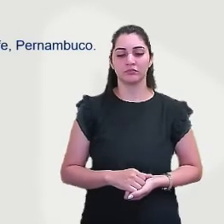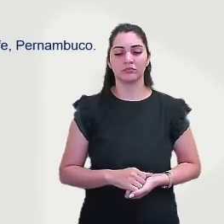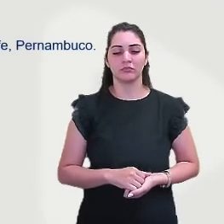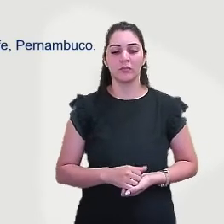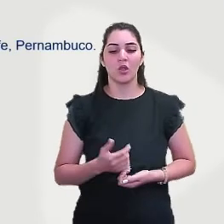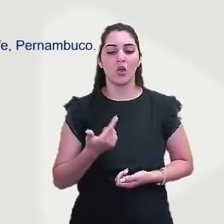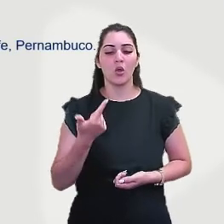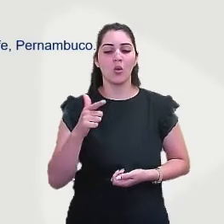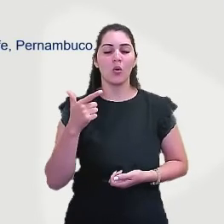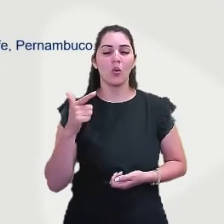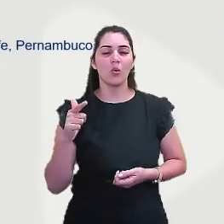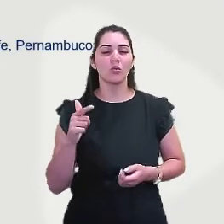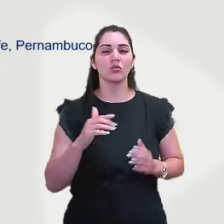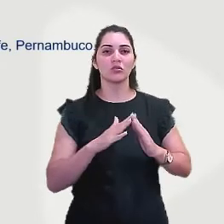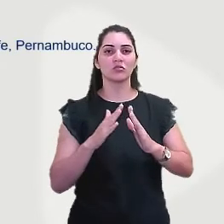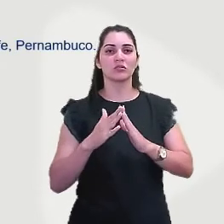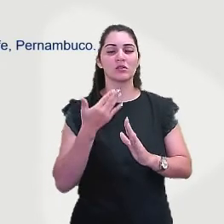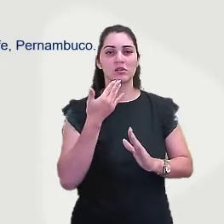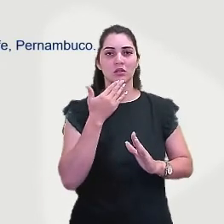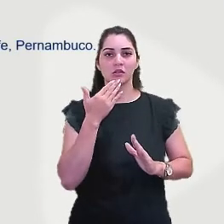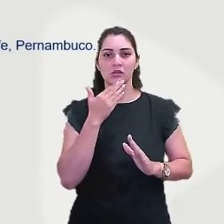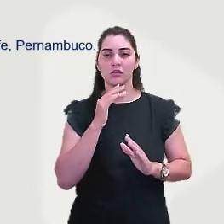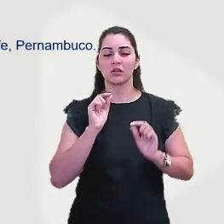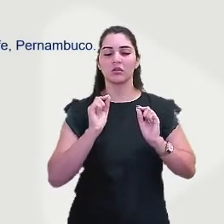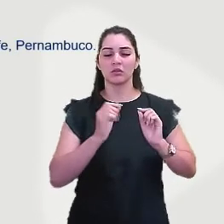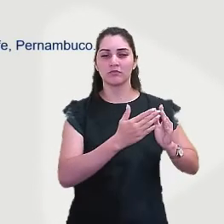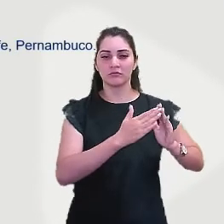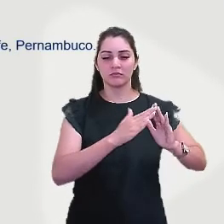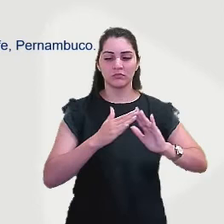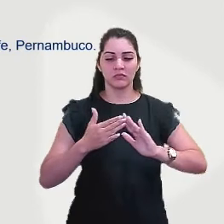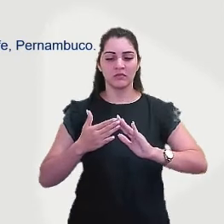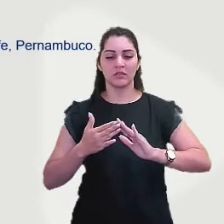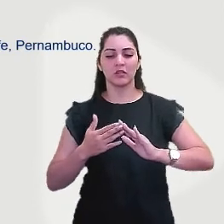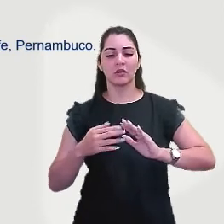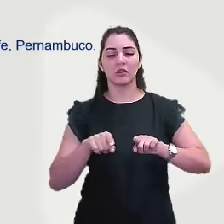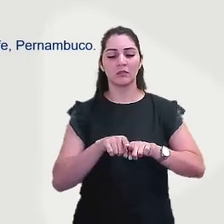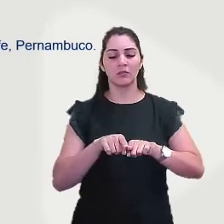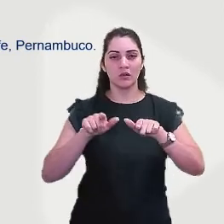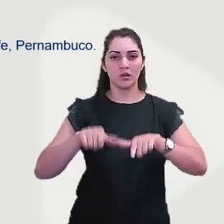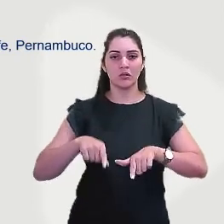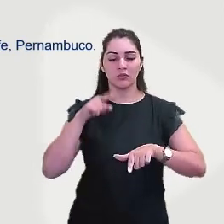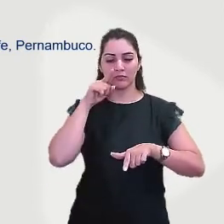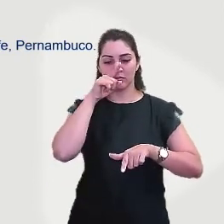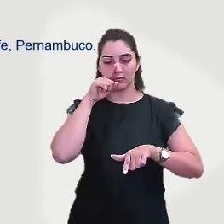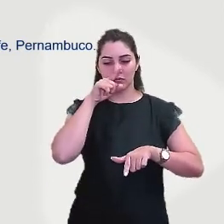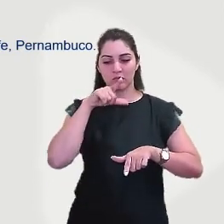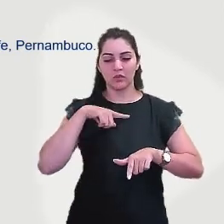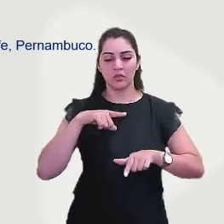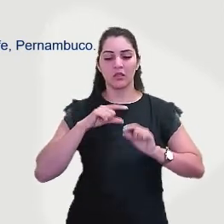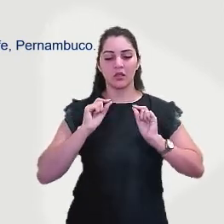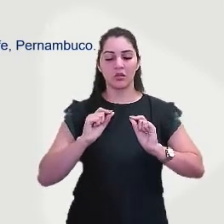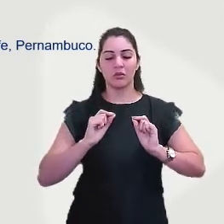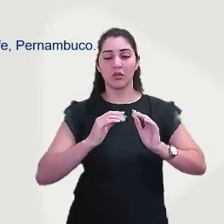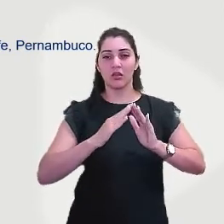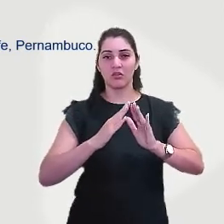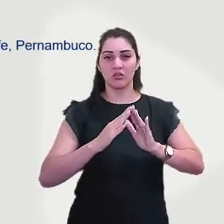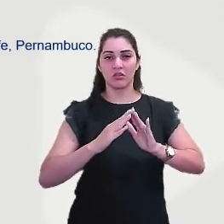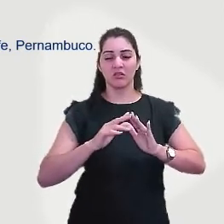Outras abdicações precárias aqui nas favelas, alagadas, zonas de risco, né? Aqui uma foto das palafitas do Recife.